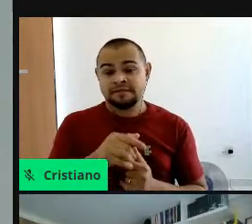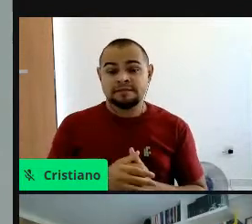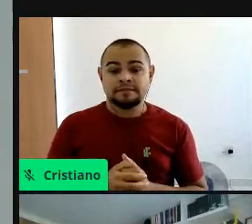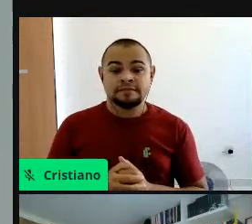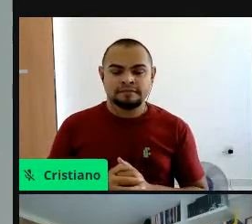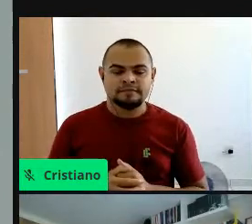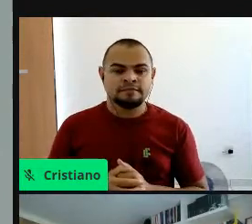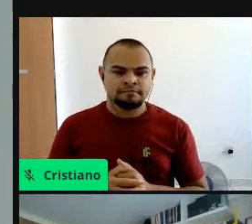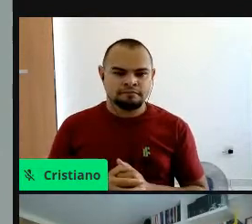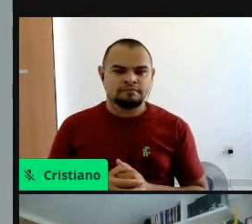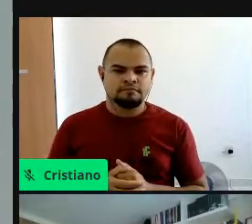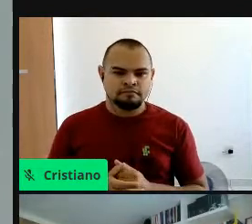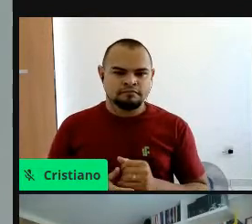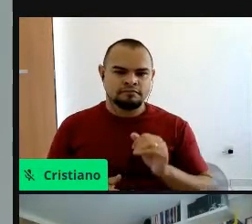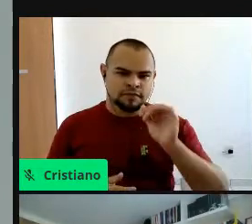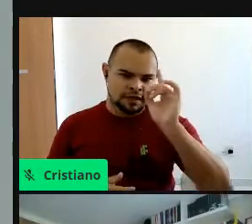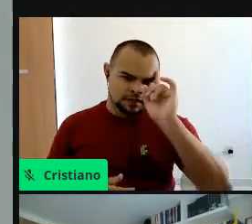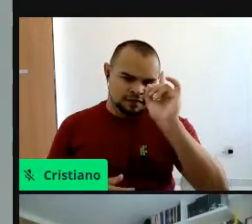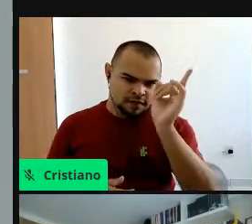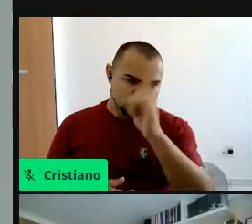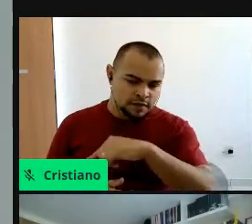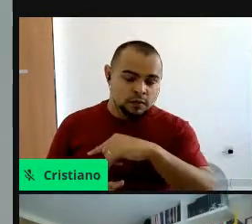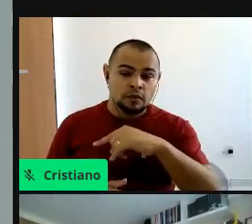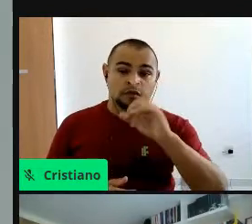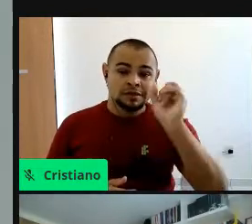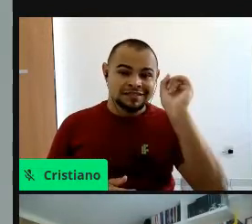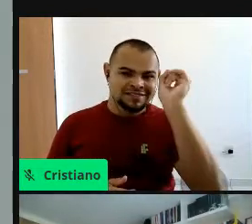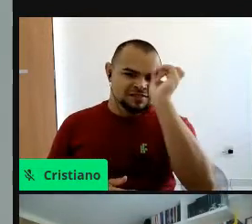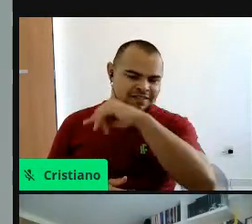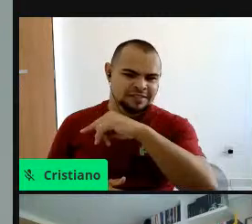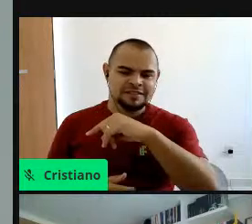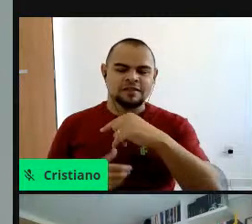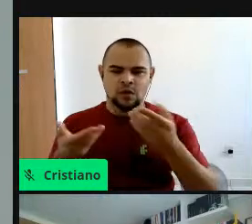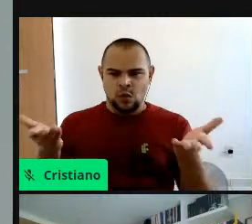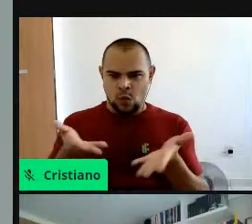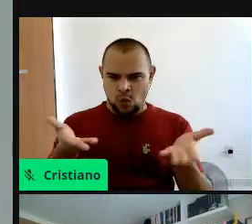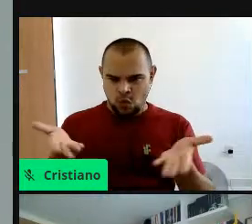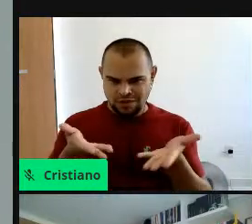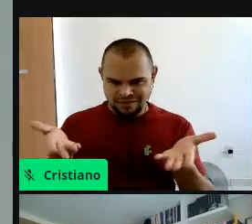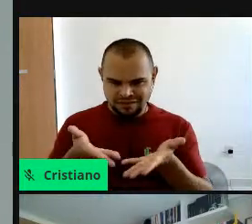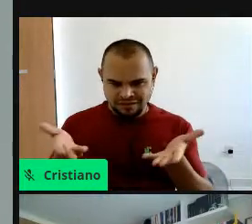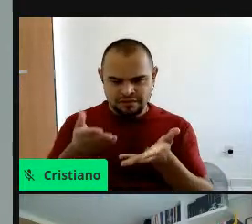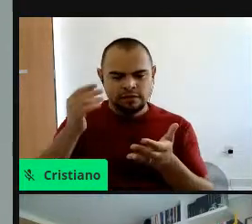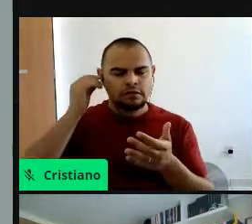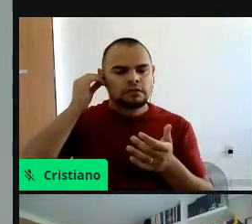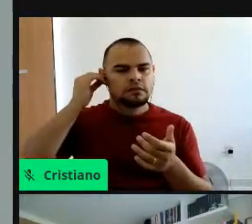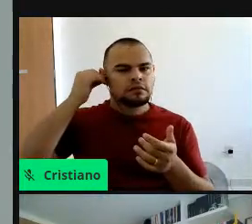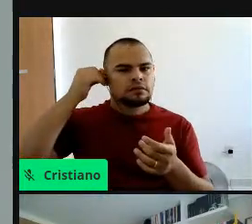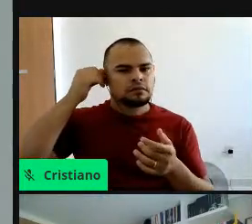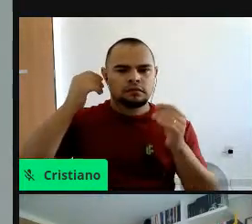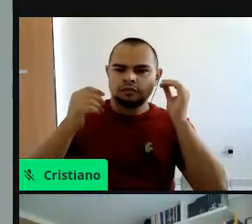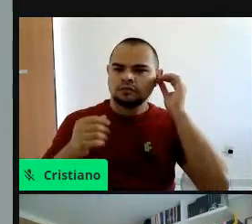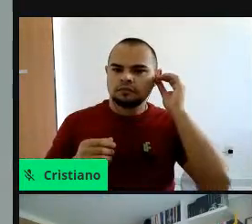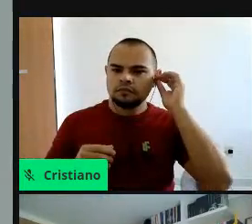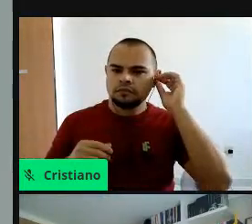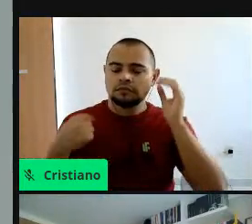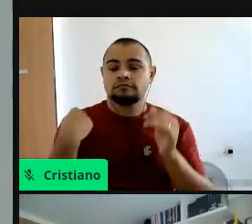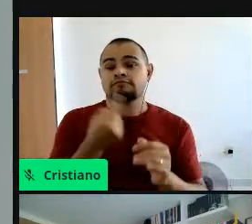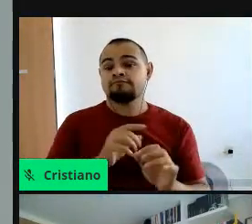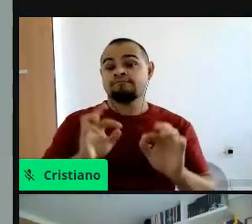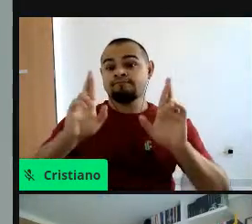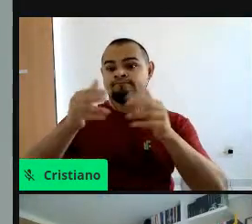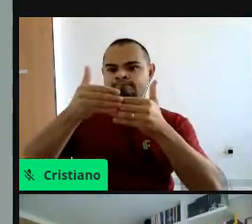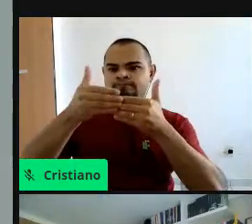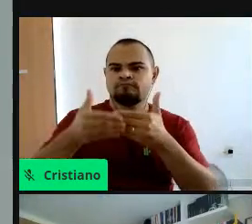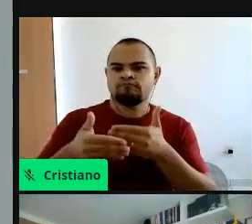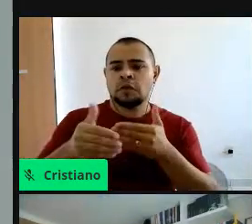É difícil, não é, a gente está vendo aí a situação atual e o que a gente espera são mudanças,